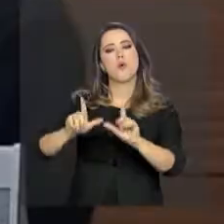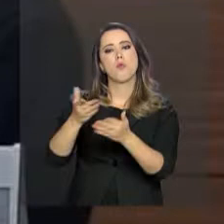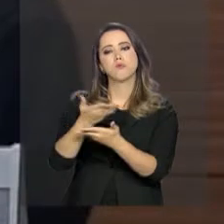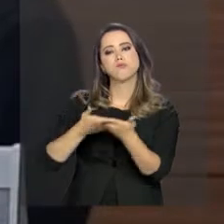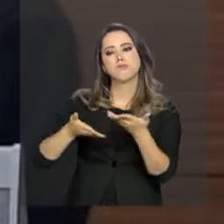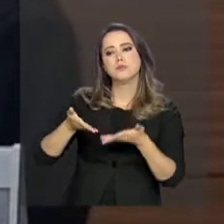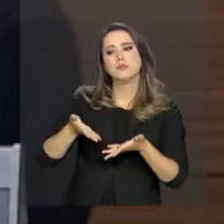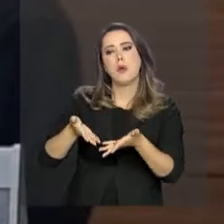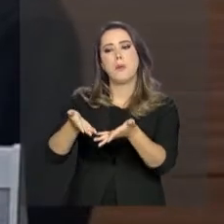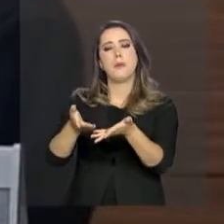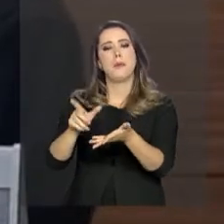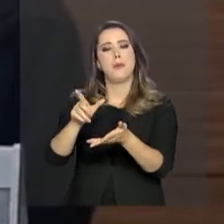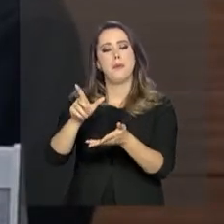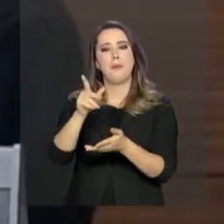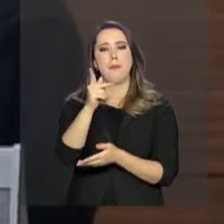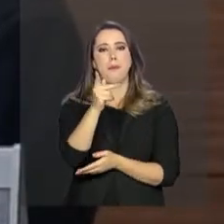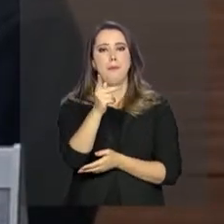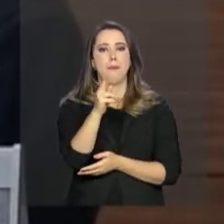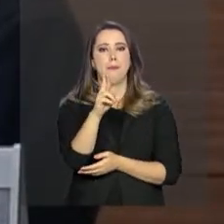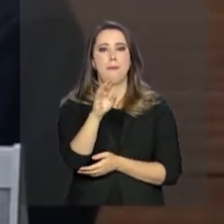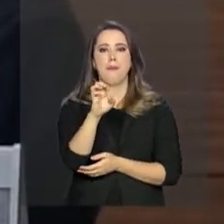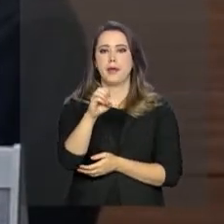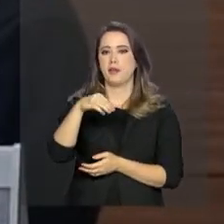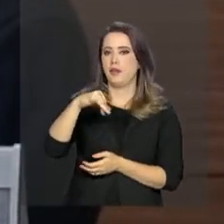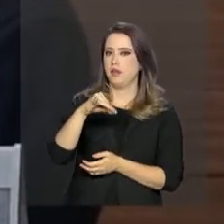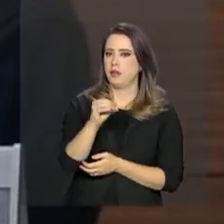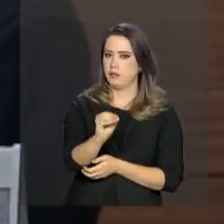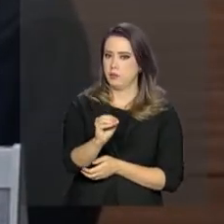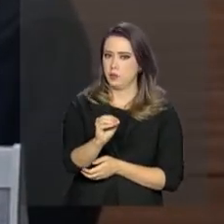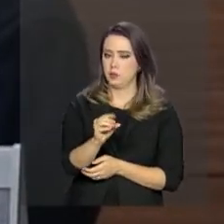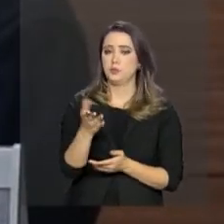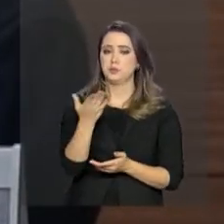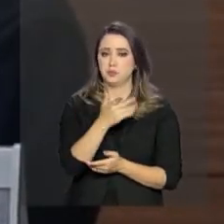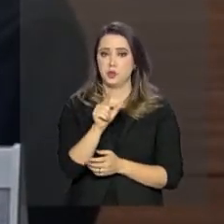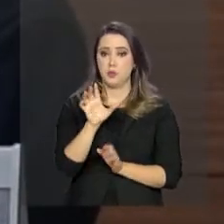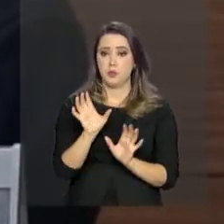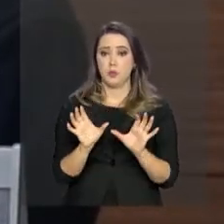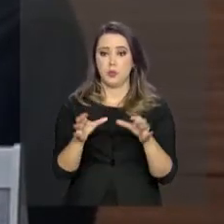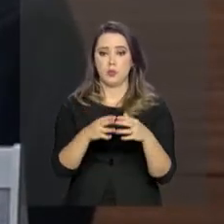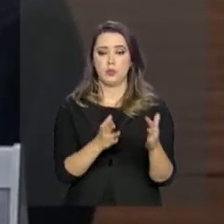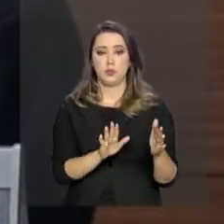brasileiro, para a infância e juventude.